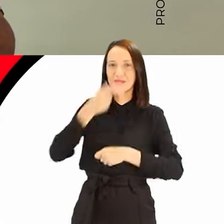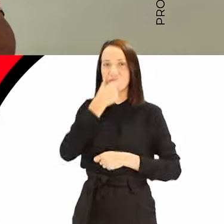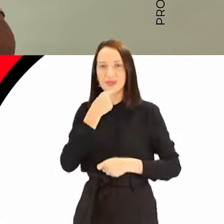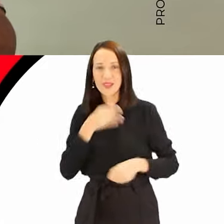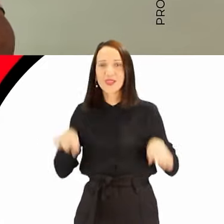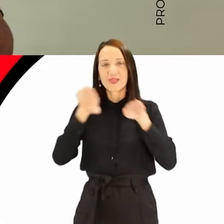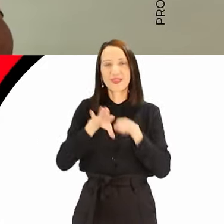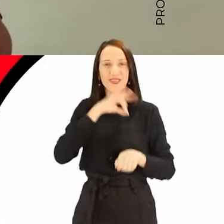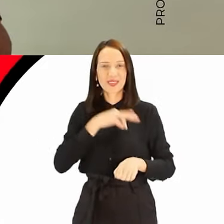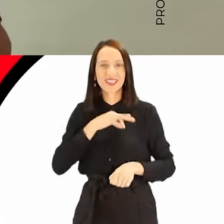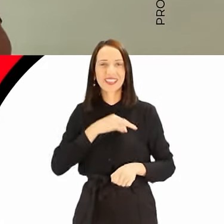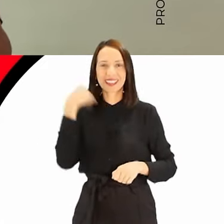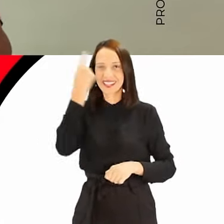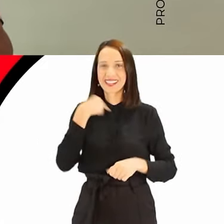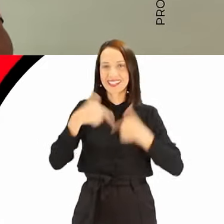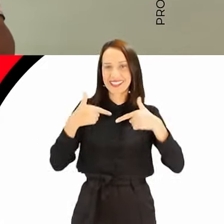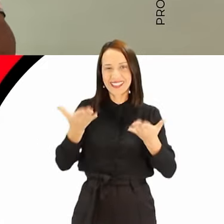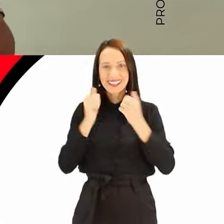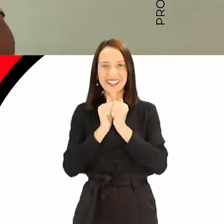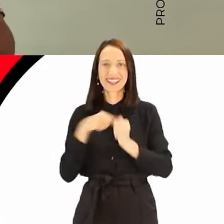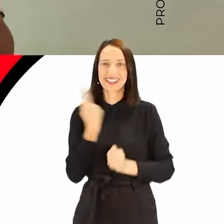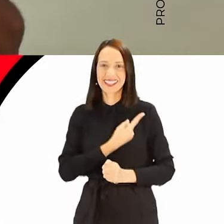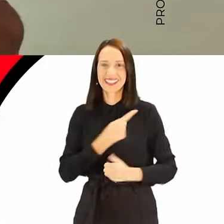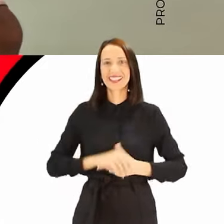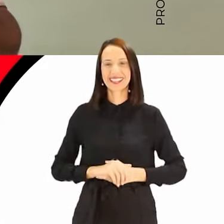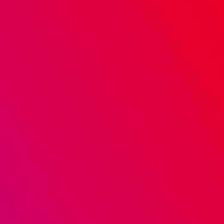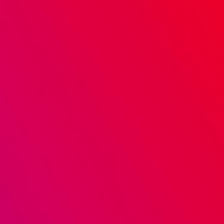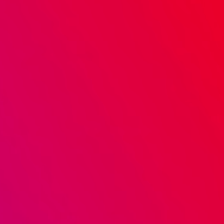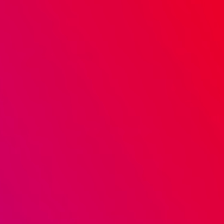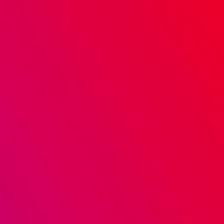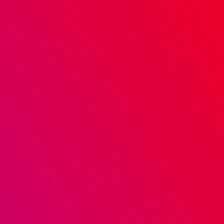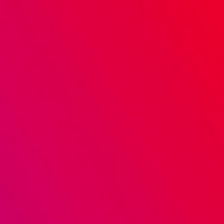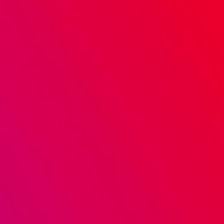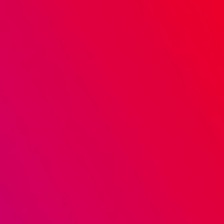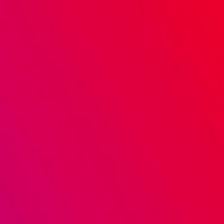governo do Boulos, a equiparação salarial e de cargo horário. Vem com a gente.